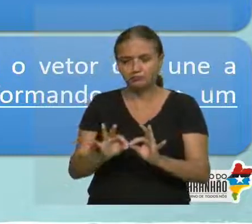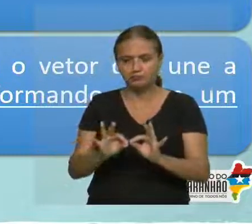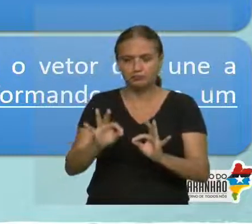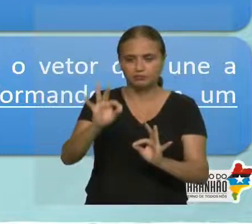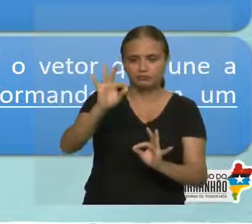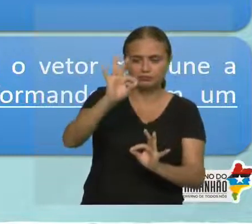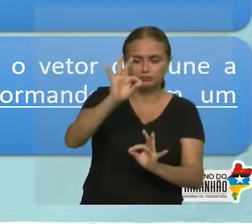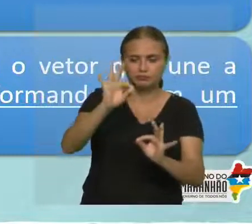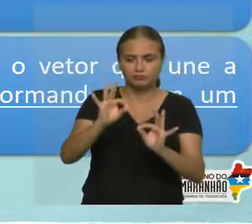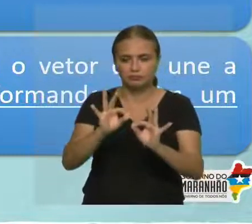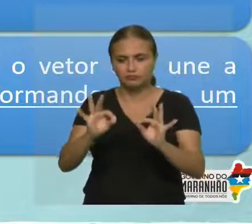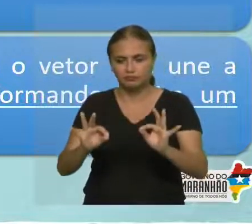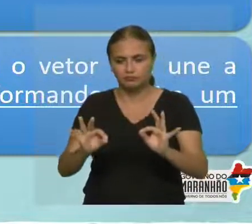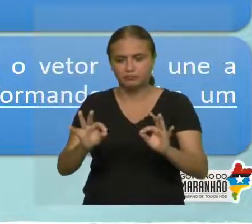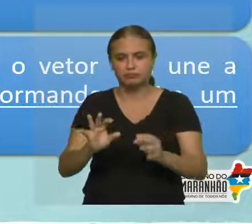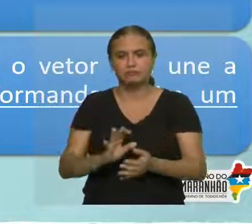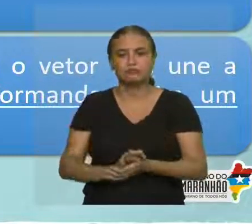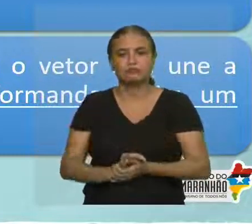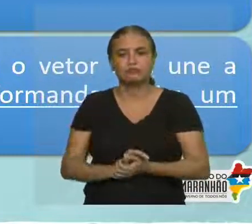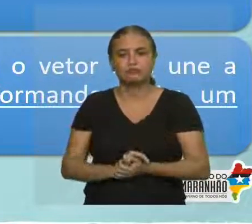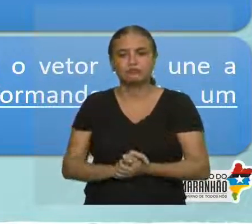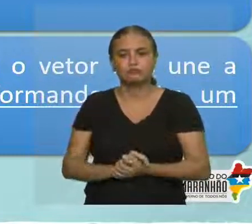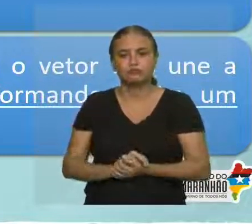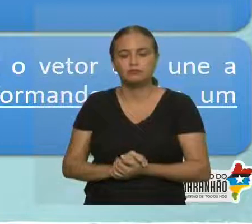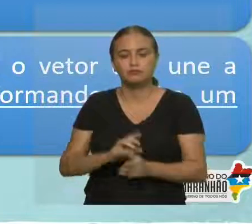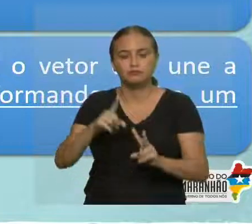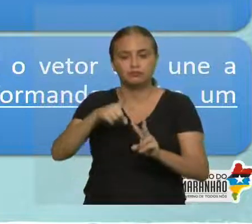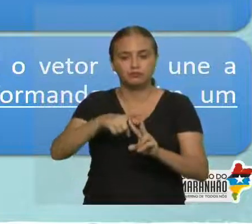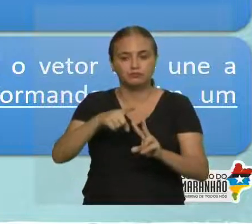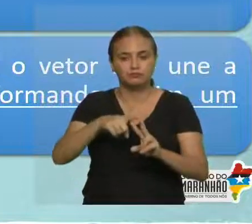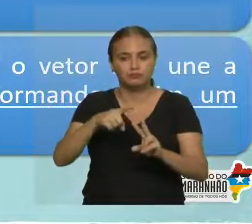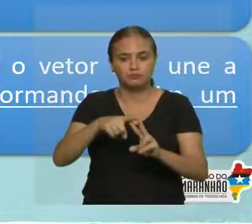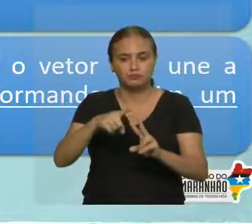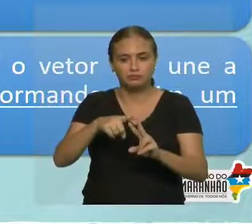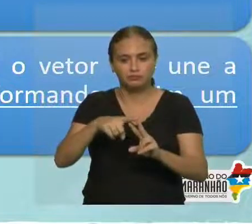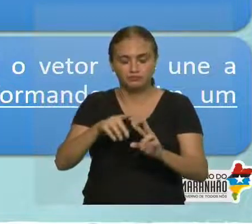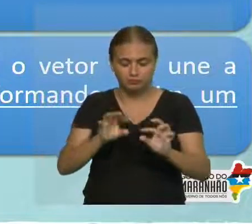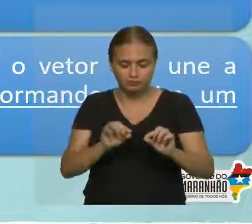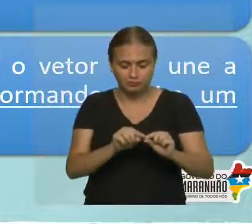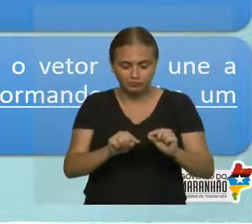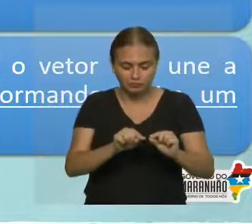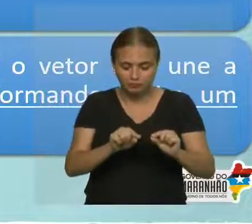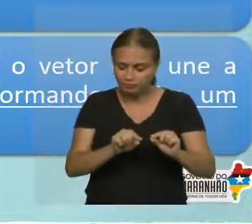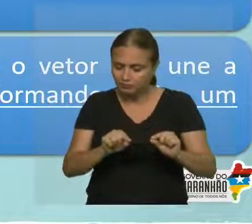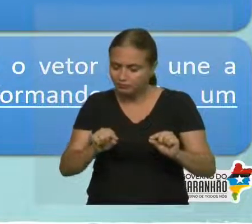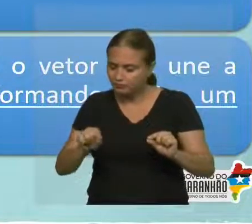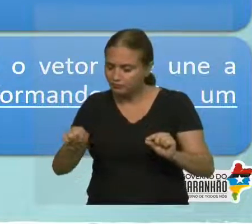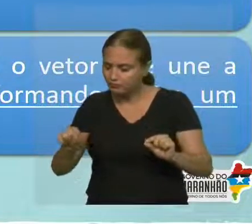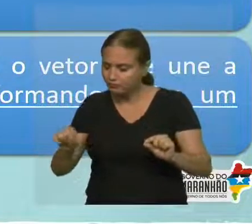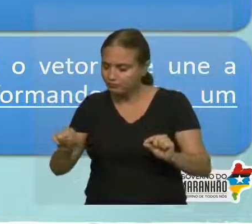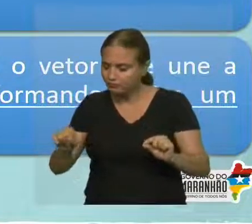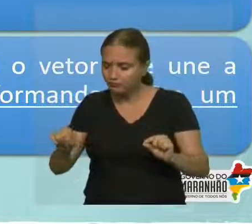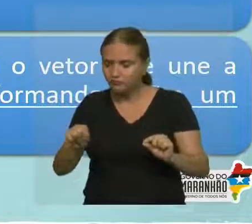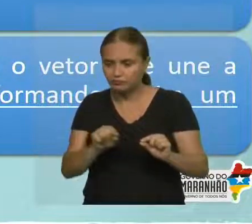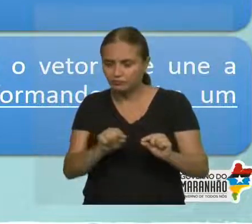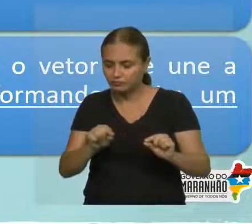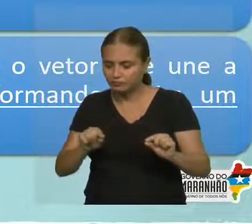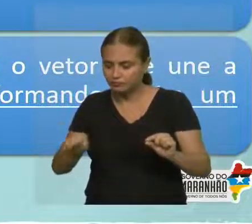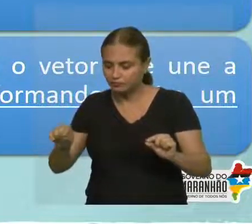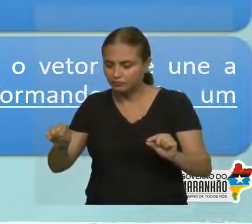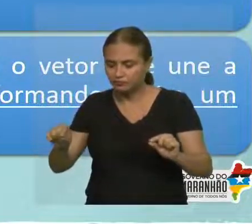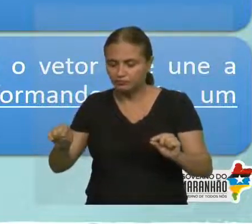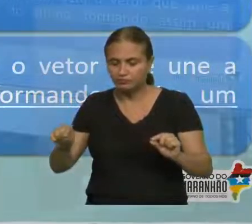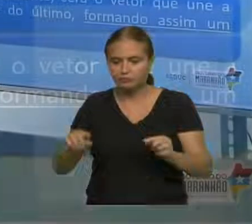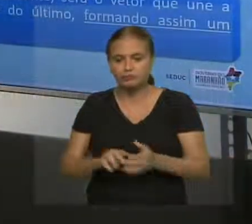O vetor soma, também chamado de vetor resultante, será o vetor que une a origem do primeiro com a extremidade do último. seja, o vetor